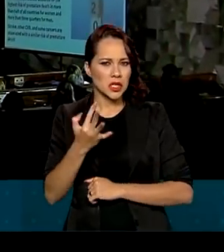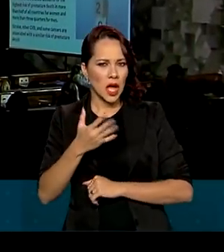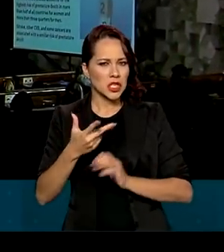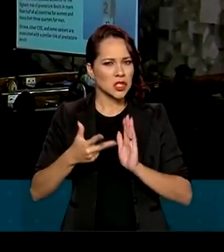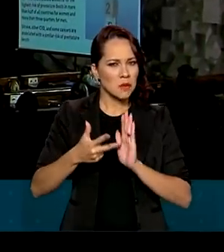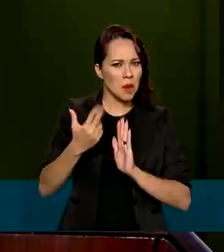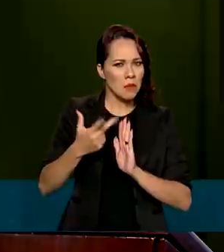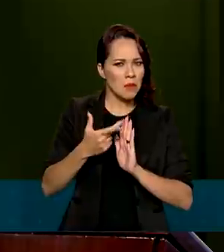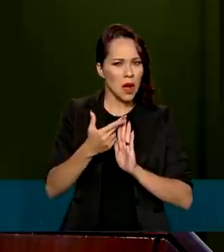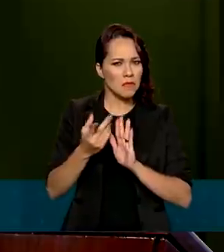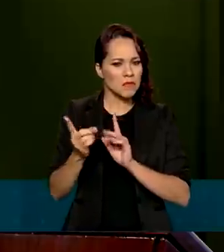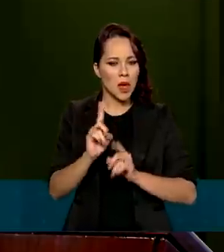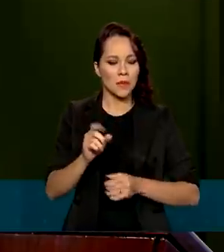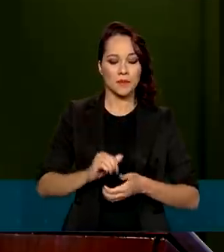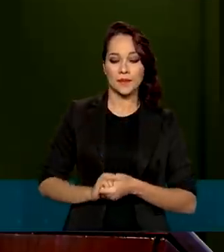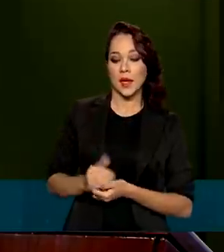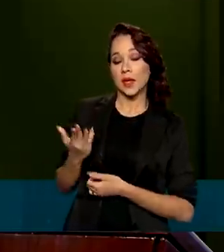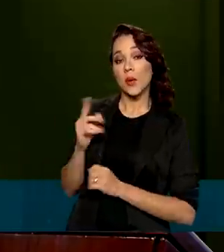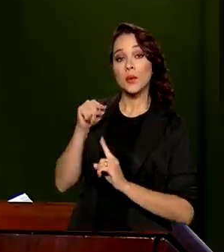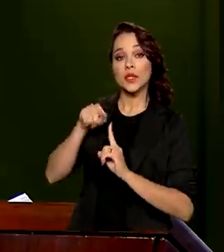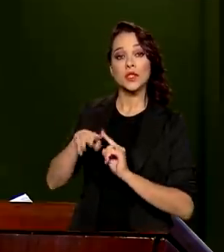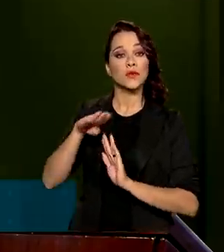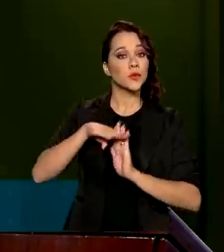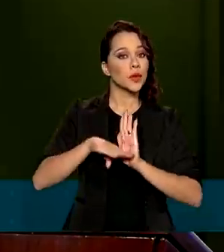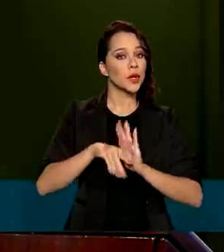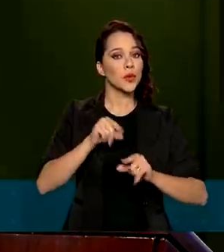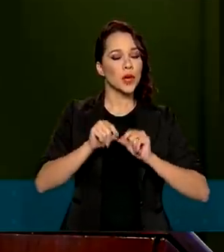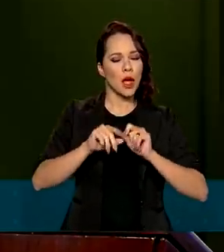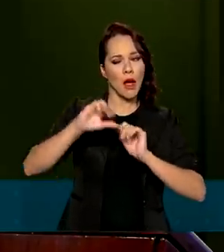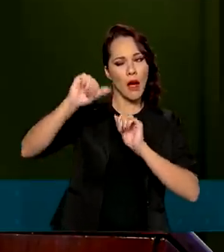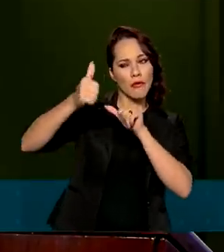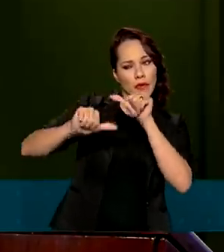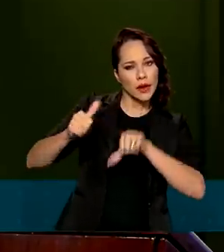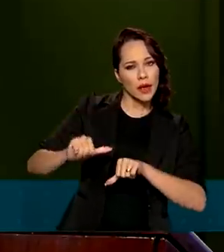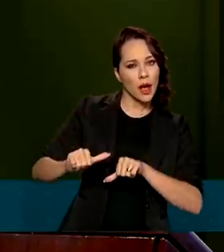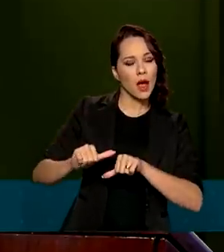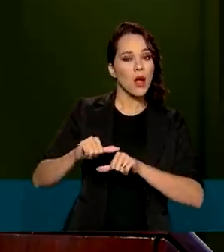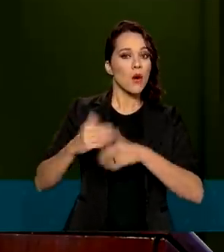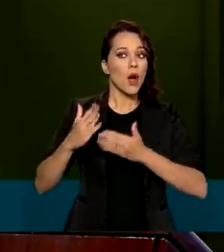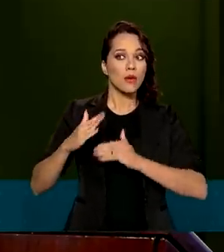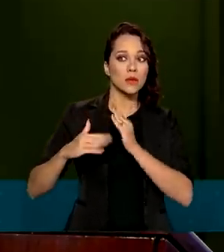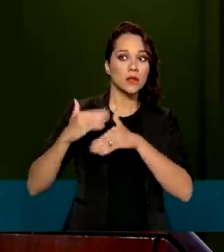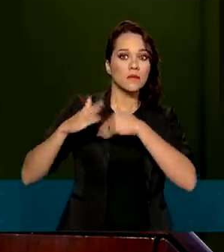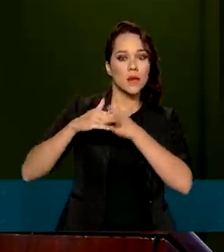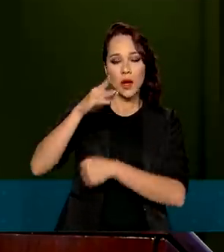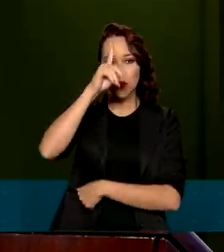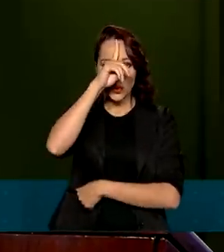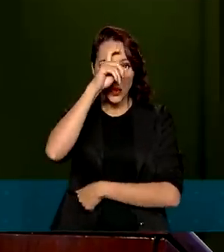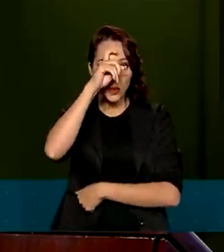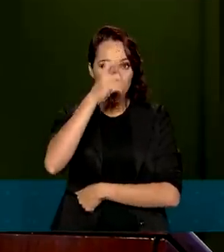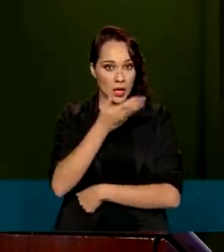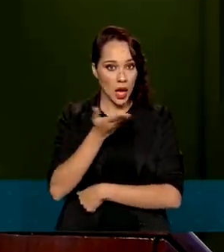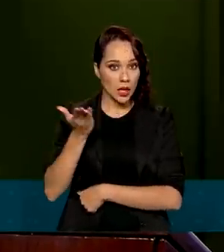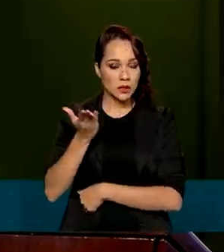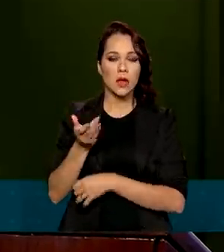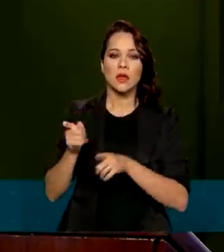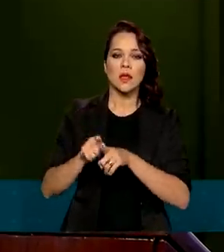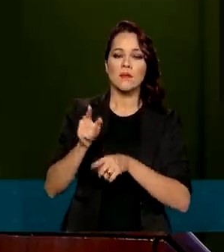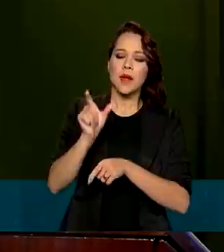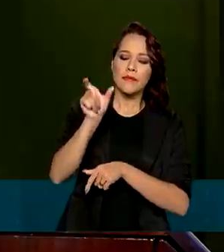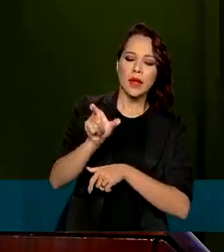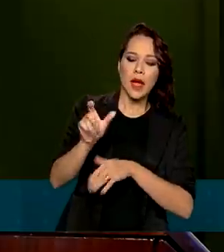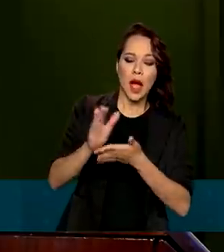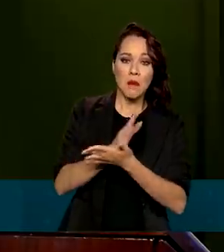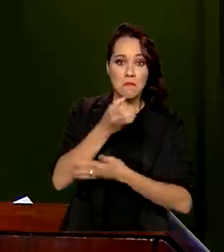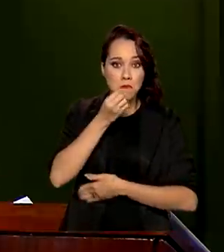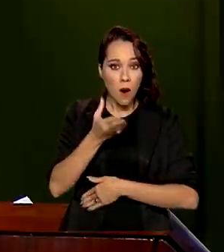procedimentos. O objetivo do programa é avaliar o desempenho desses hospitais e premiar as